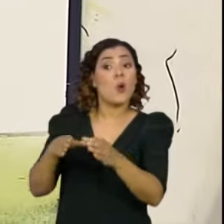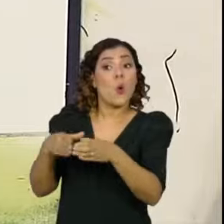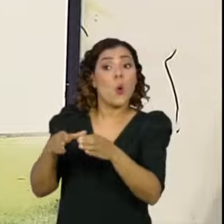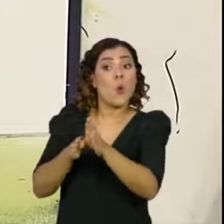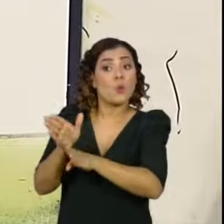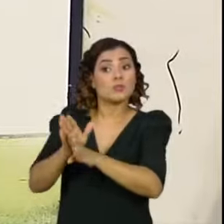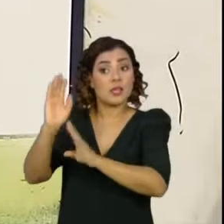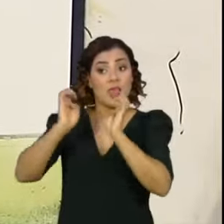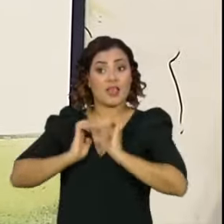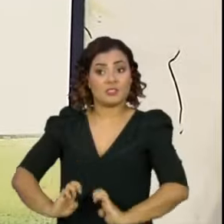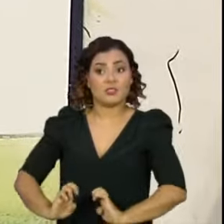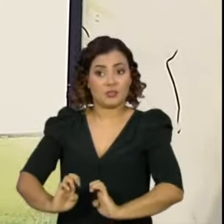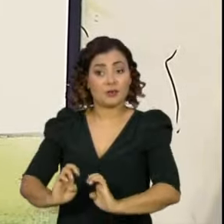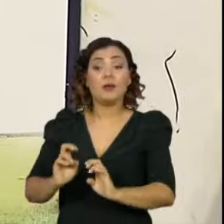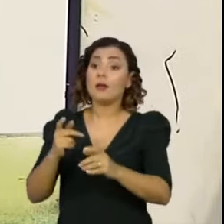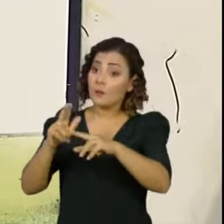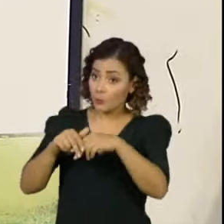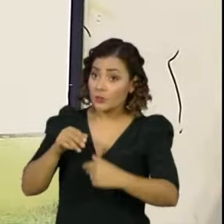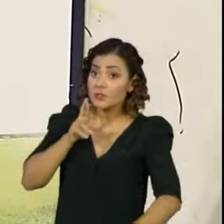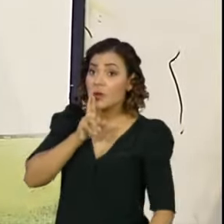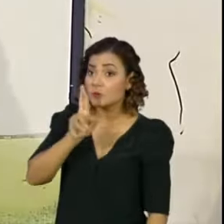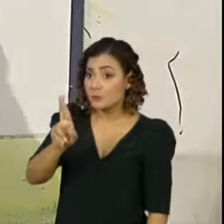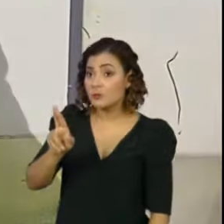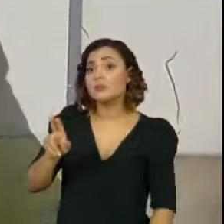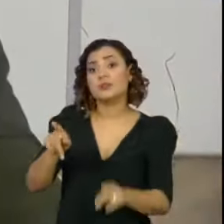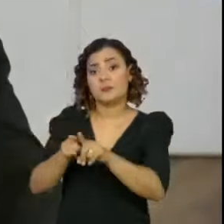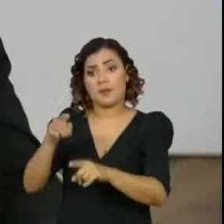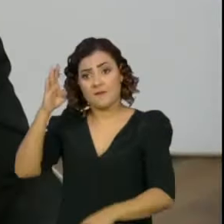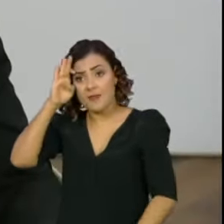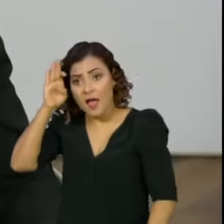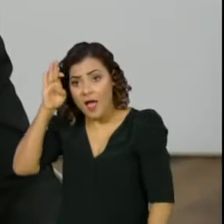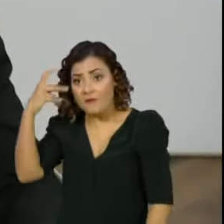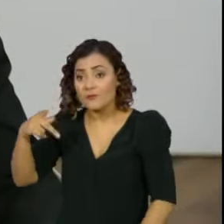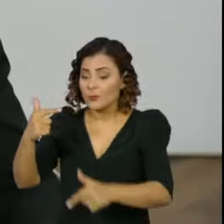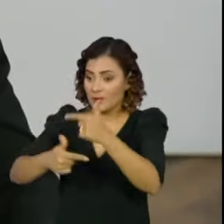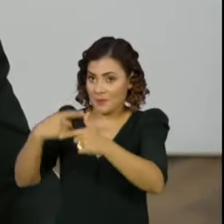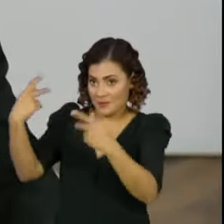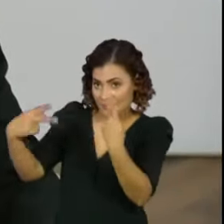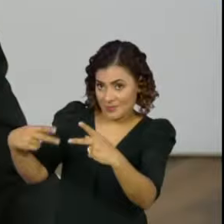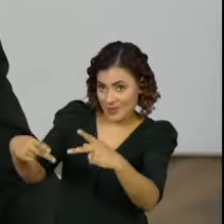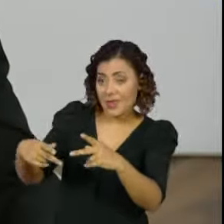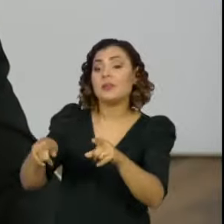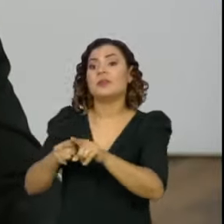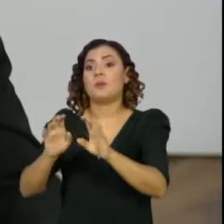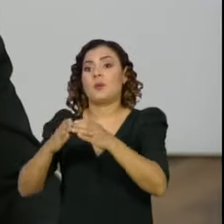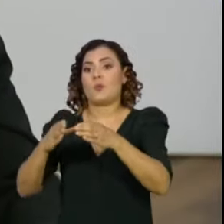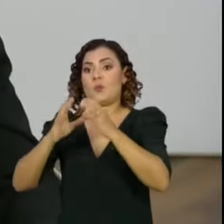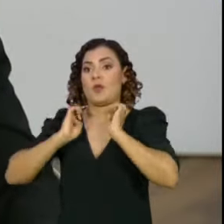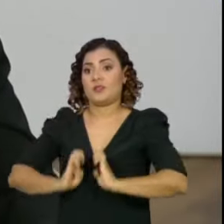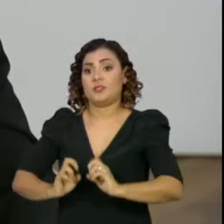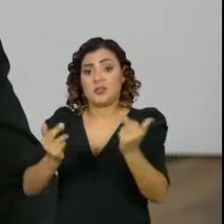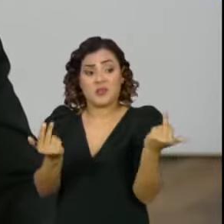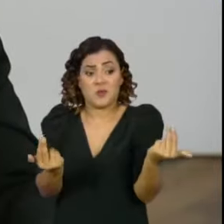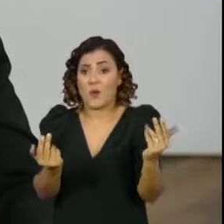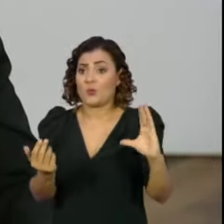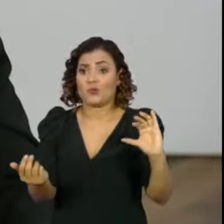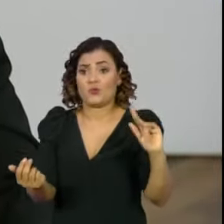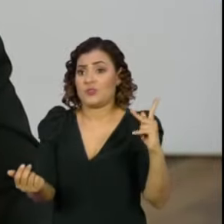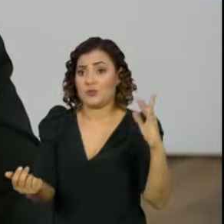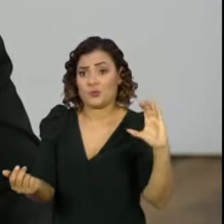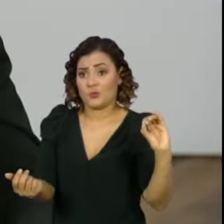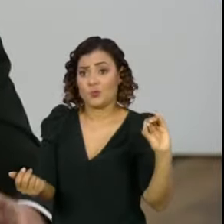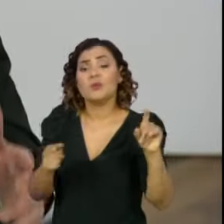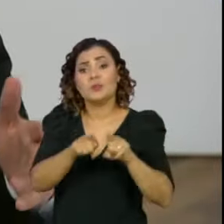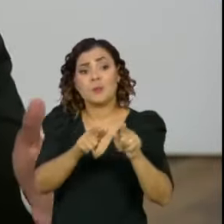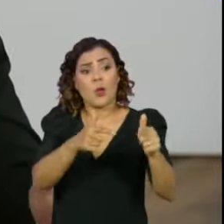Ética. E a mesma resposta que lhe fiz em relação ao senador Flávio Bolsonaro e ao funcionamento do Conselho de Ética se aplica ao senador Chico Rodrigues e aos demais